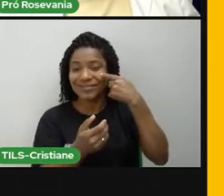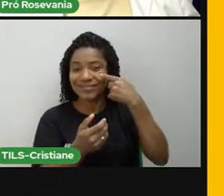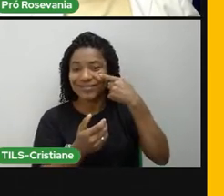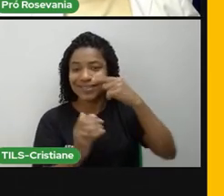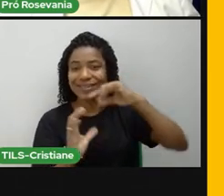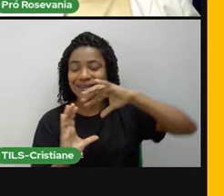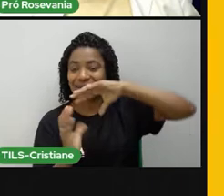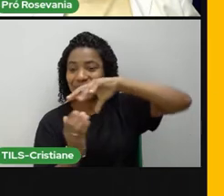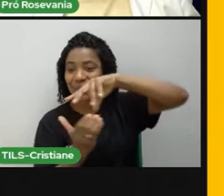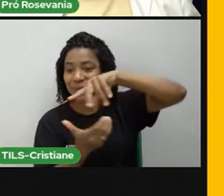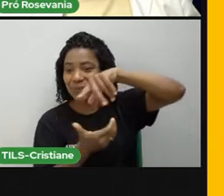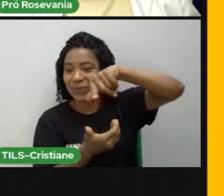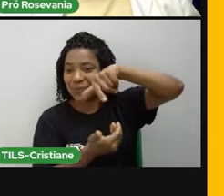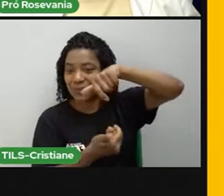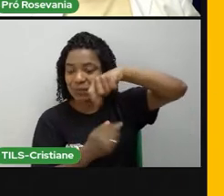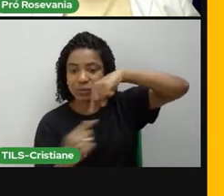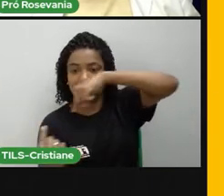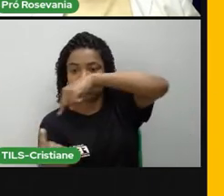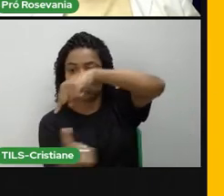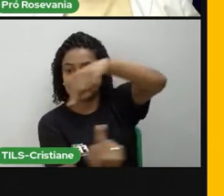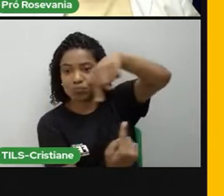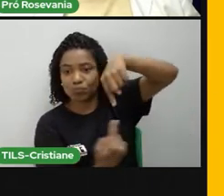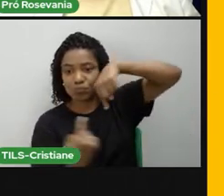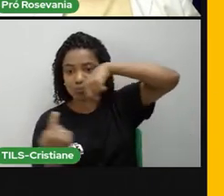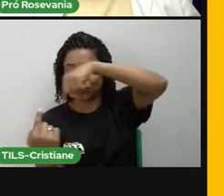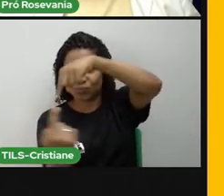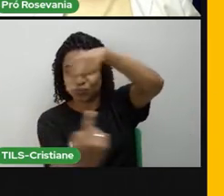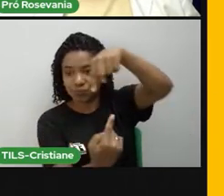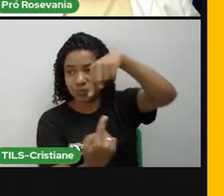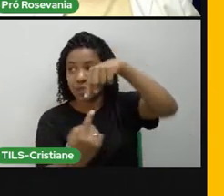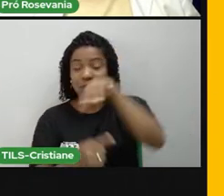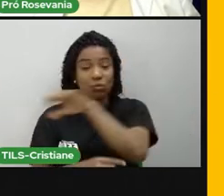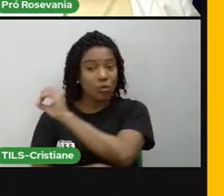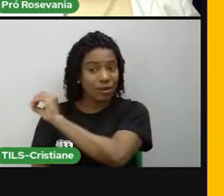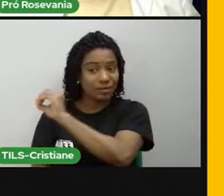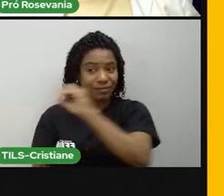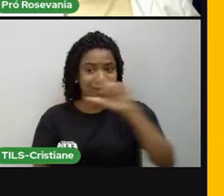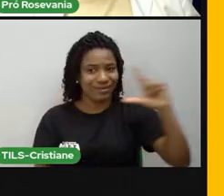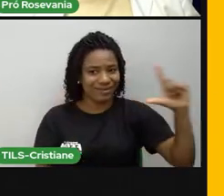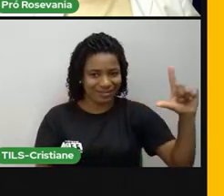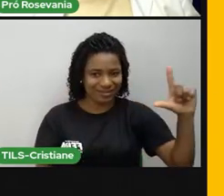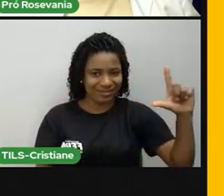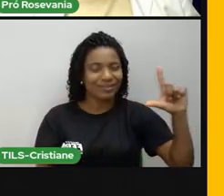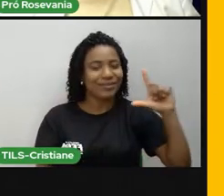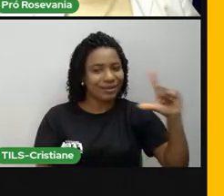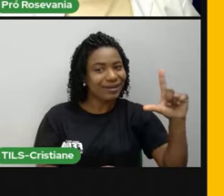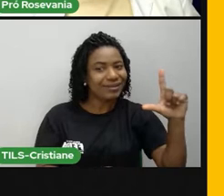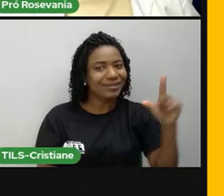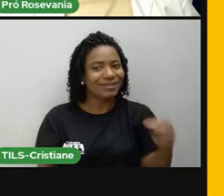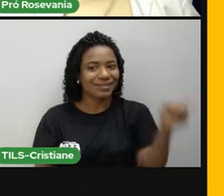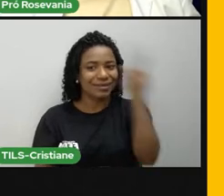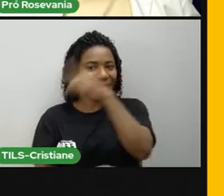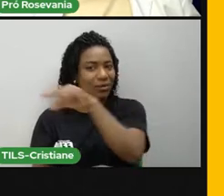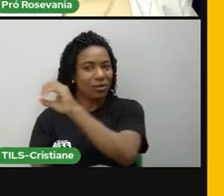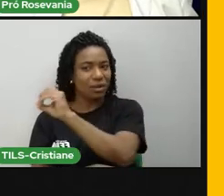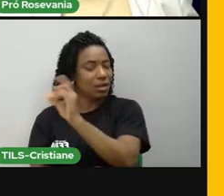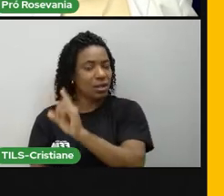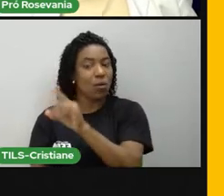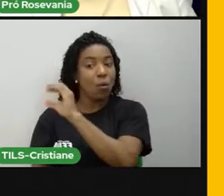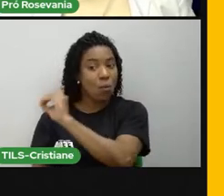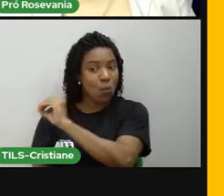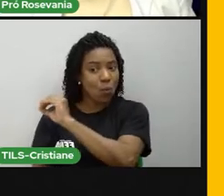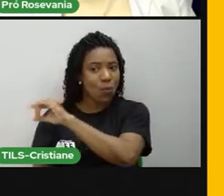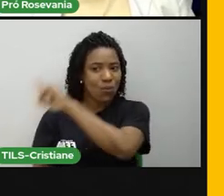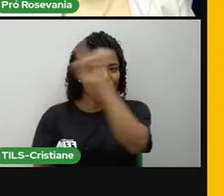é num sentido anti-horário. Ou seja, do oeste para o leste, e não no sentido horário que vai do leste para